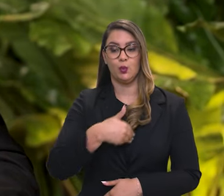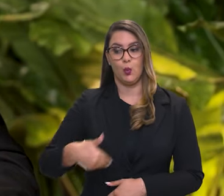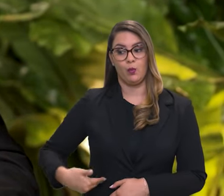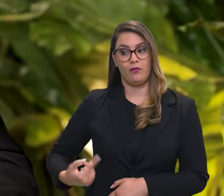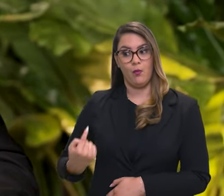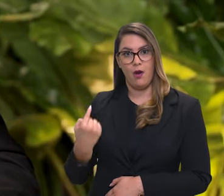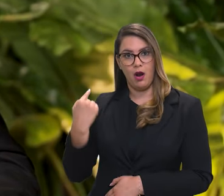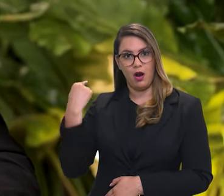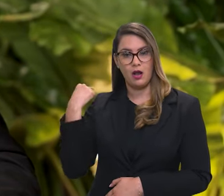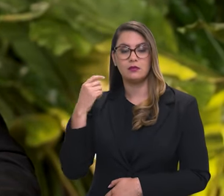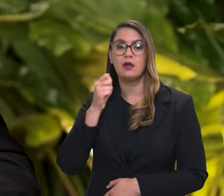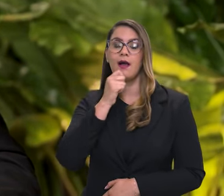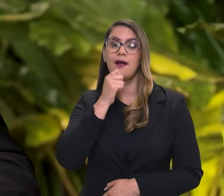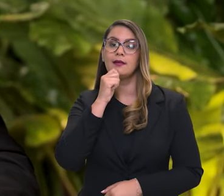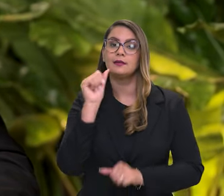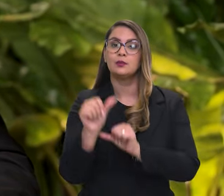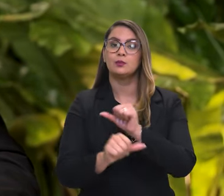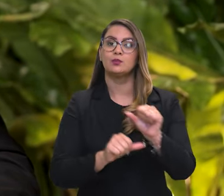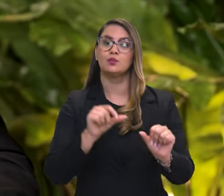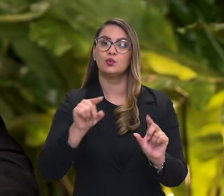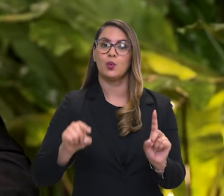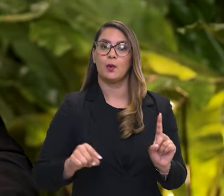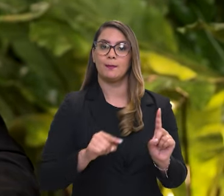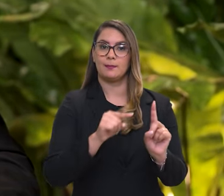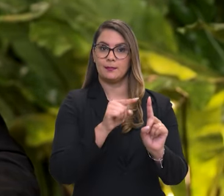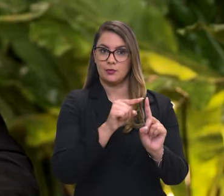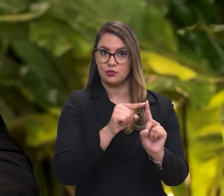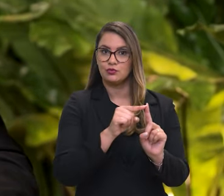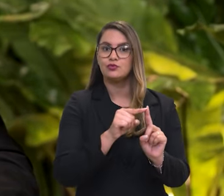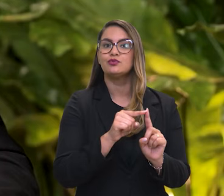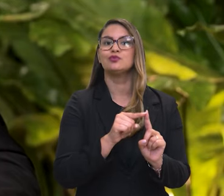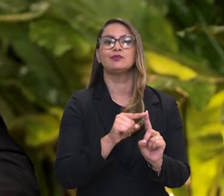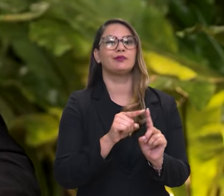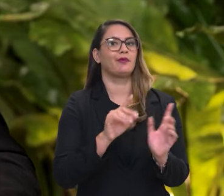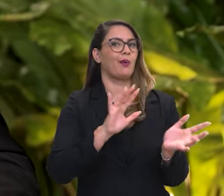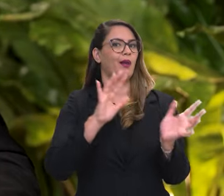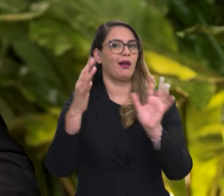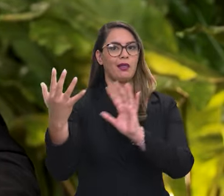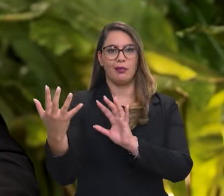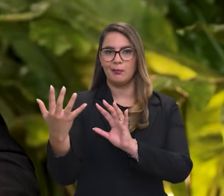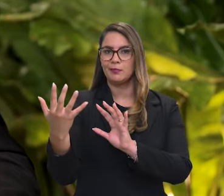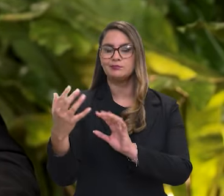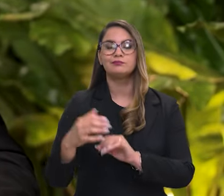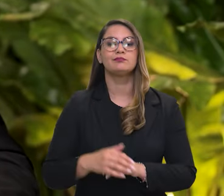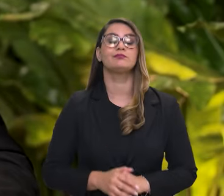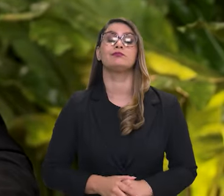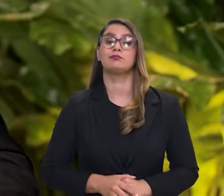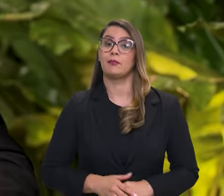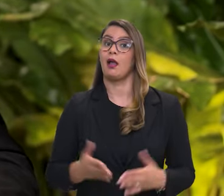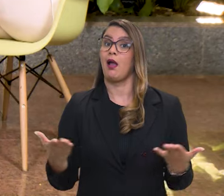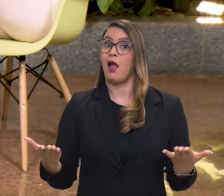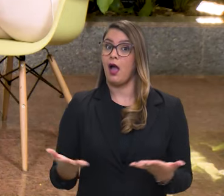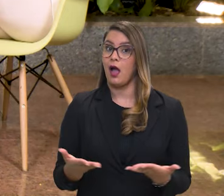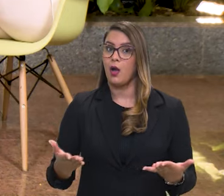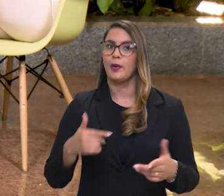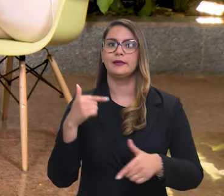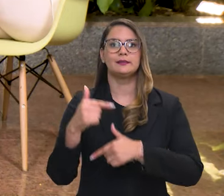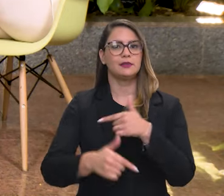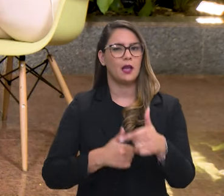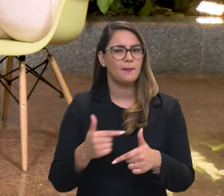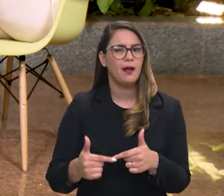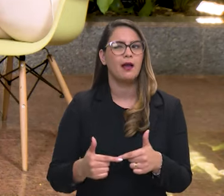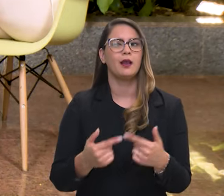do governo passado ainda, que tinha transformado a meta em uma verdadeira pedalada climática. A gente está